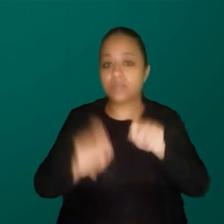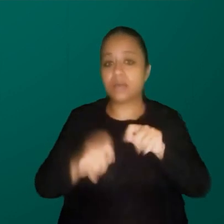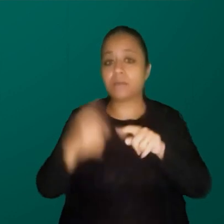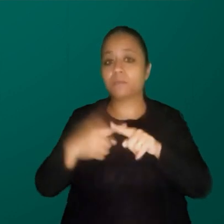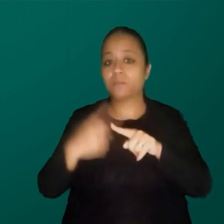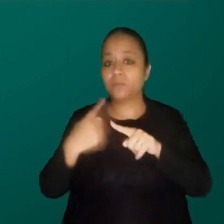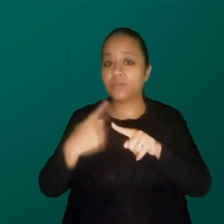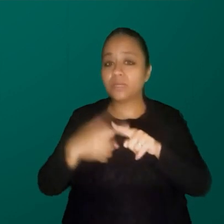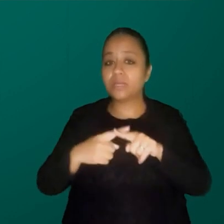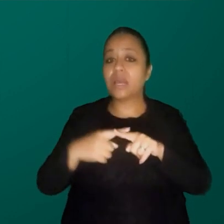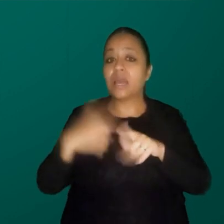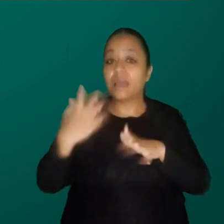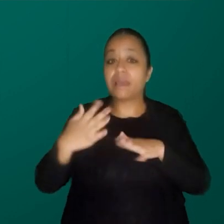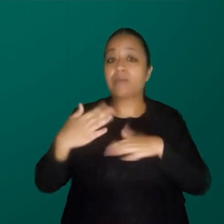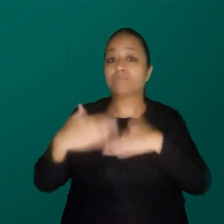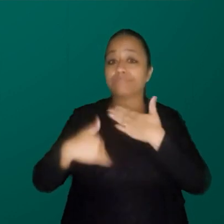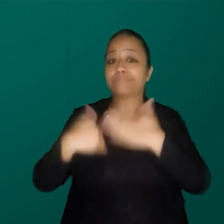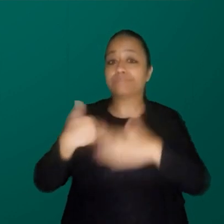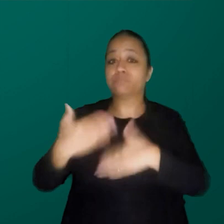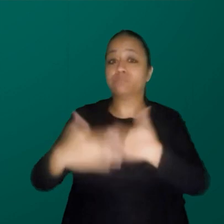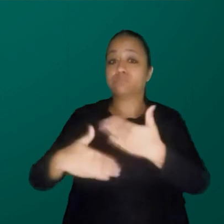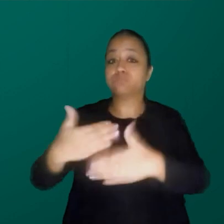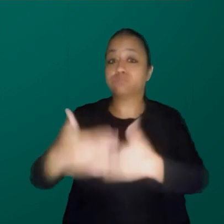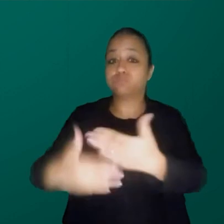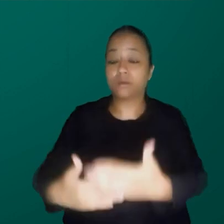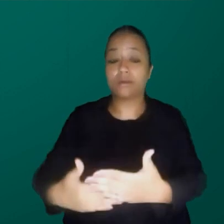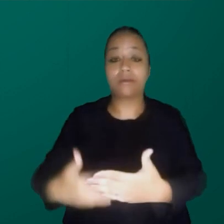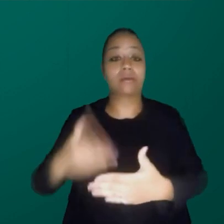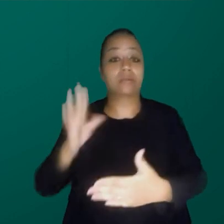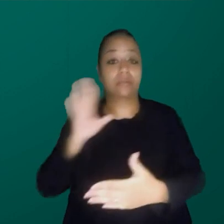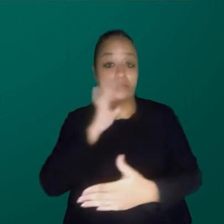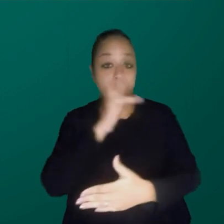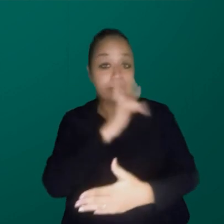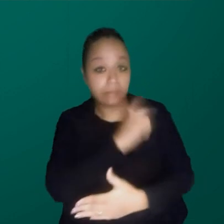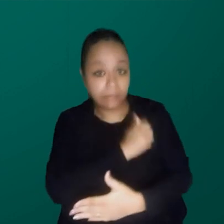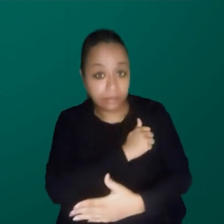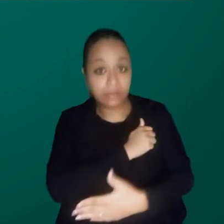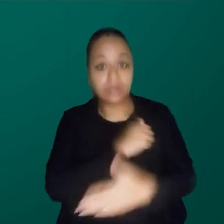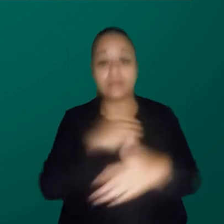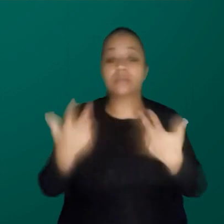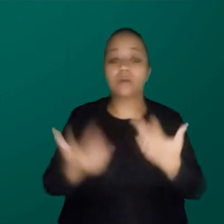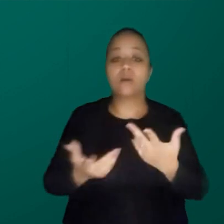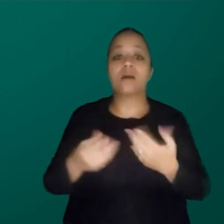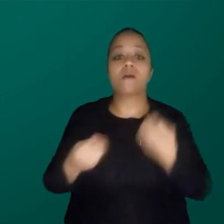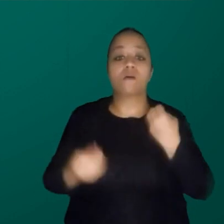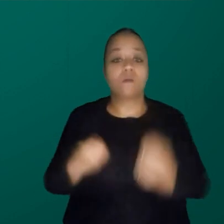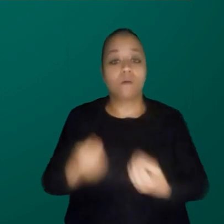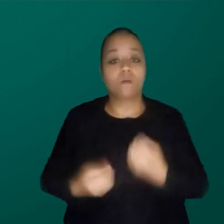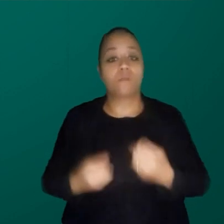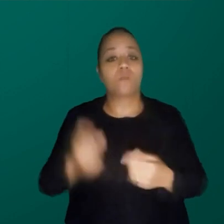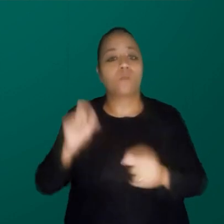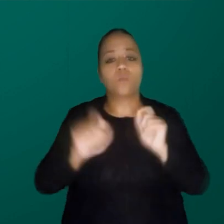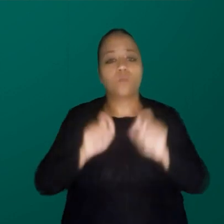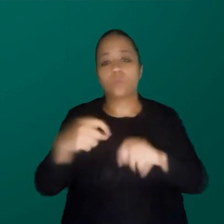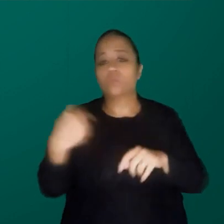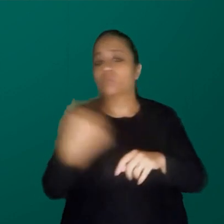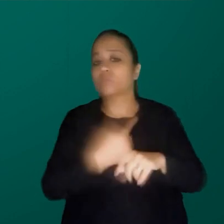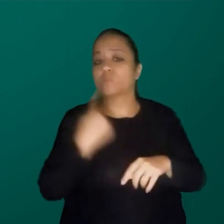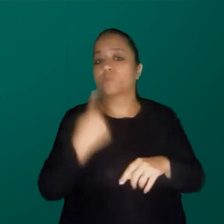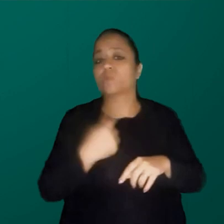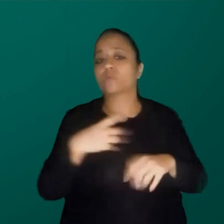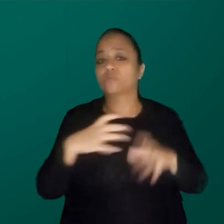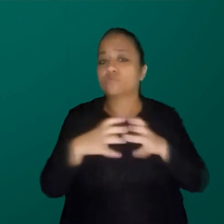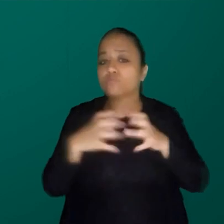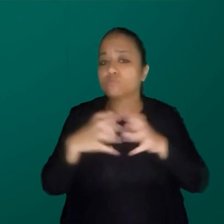caminho muito longo para chegar até aí, onde o Dream Team está, então, o que a gente que